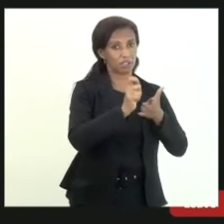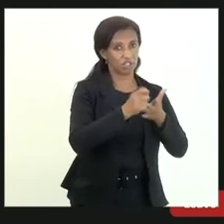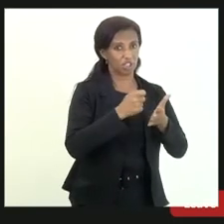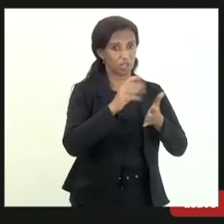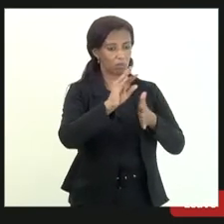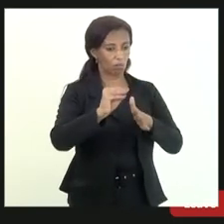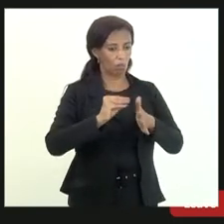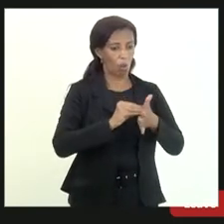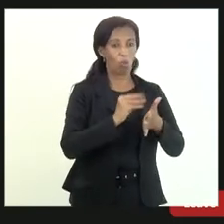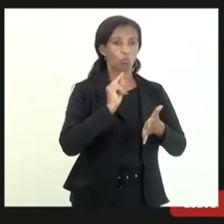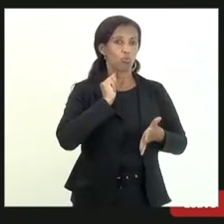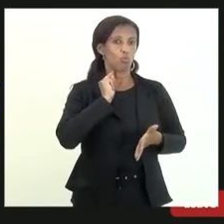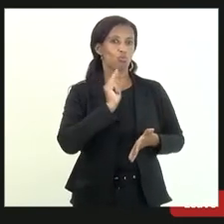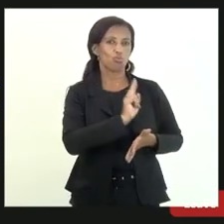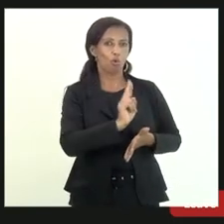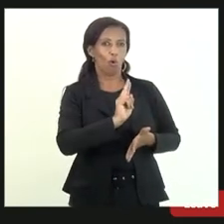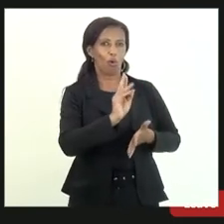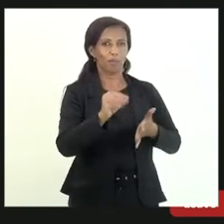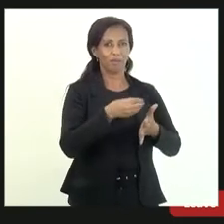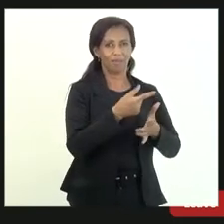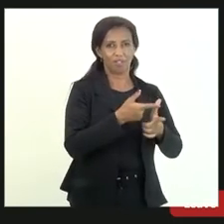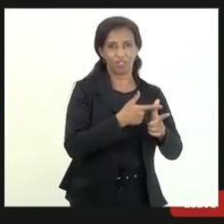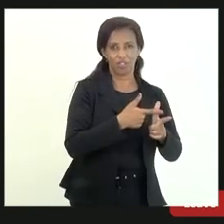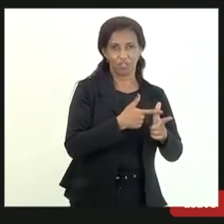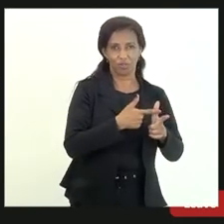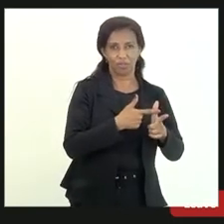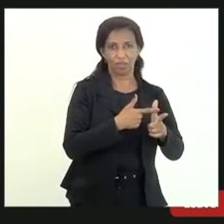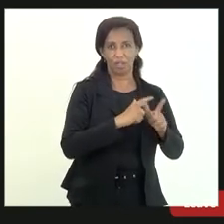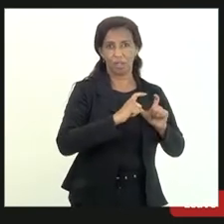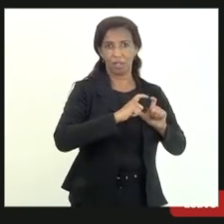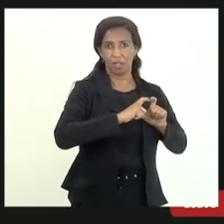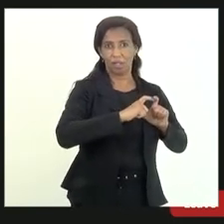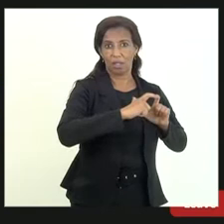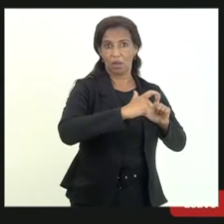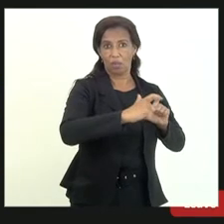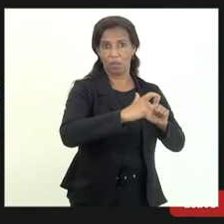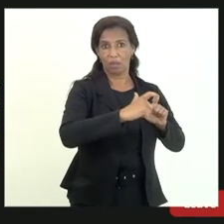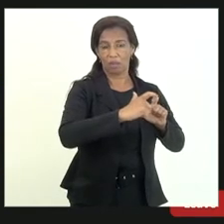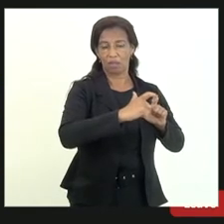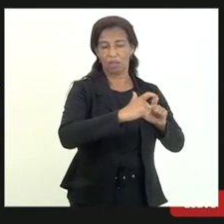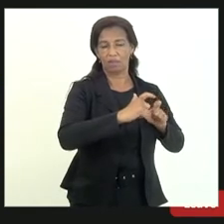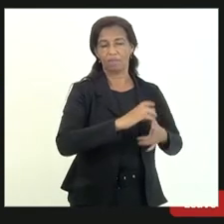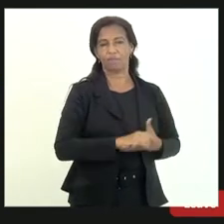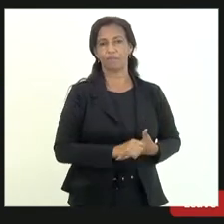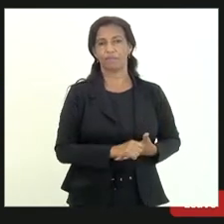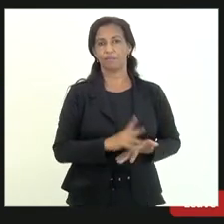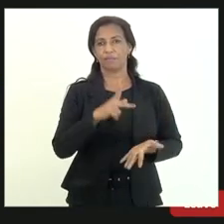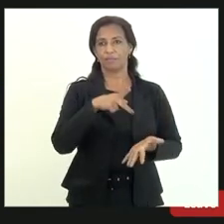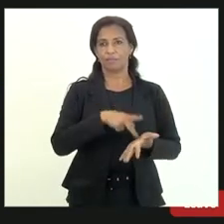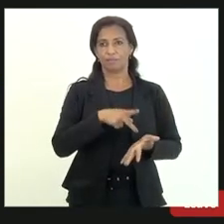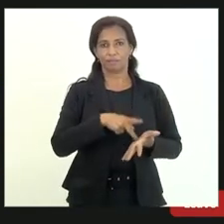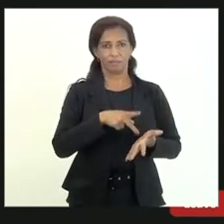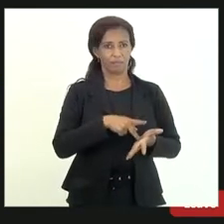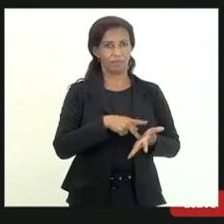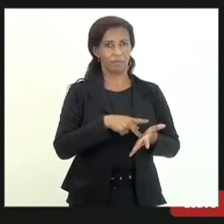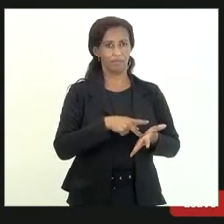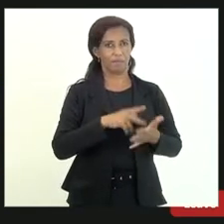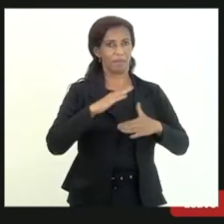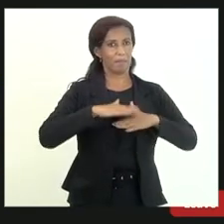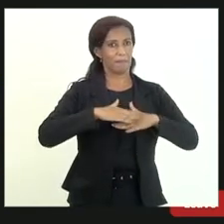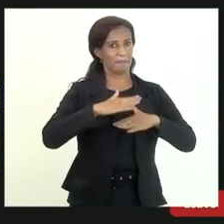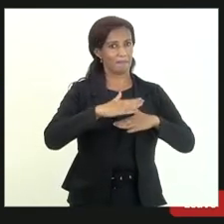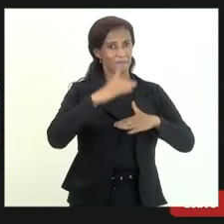dívida ativa ele gera um crescimento do estoque na verdade bem